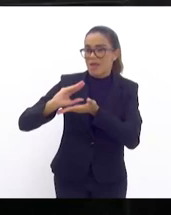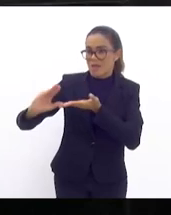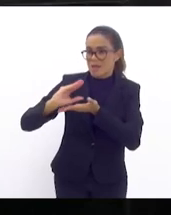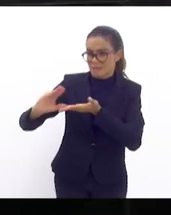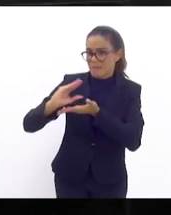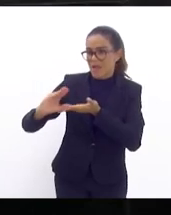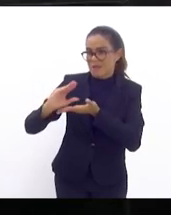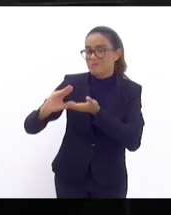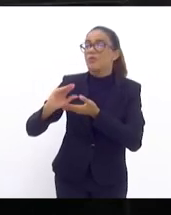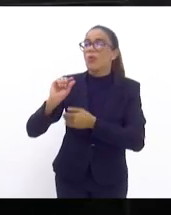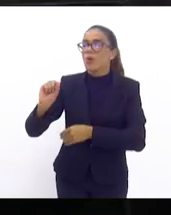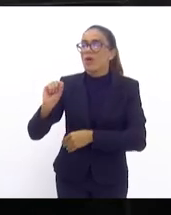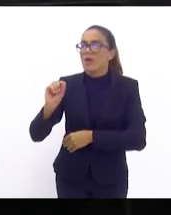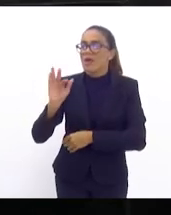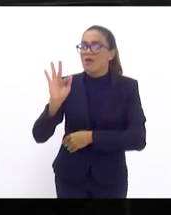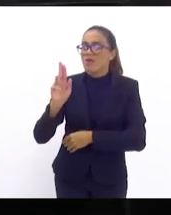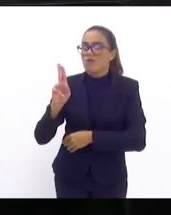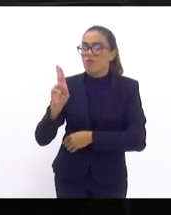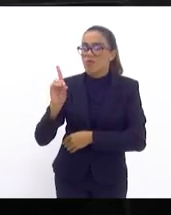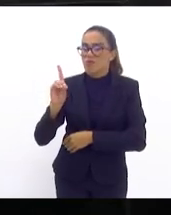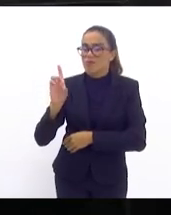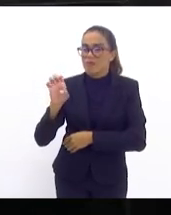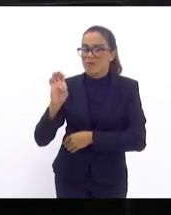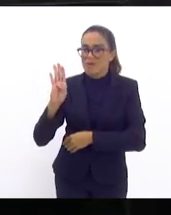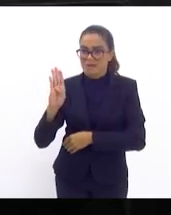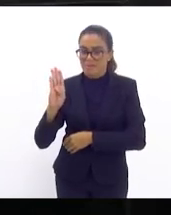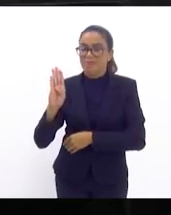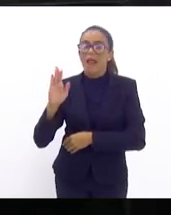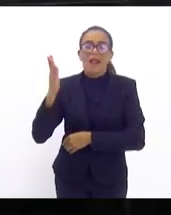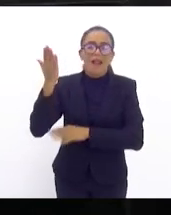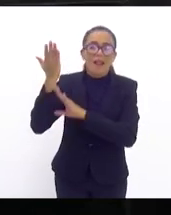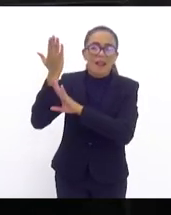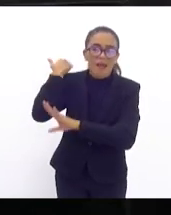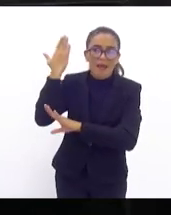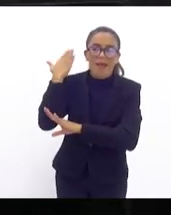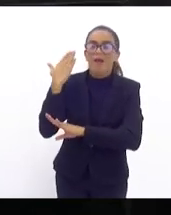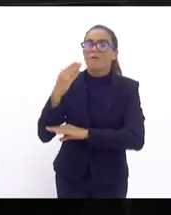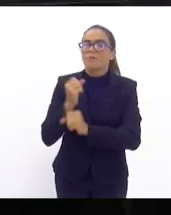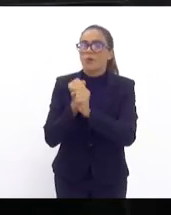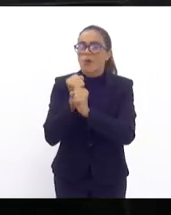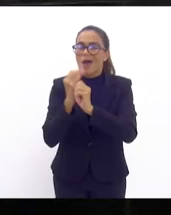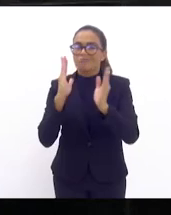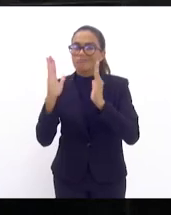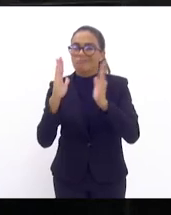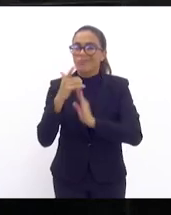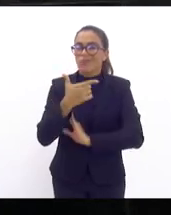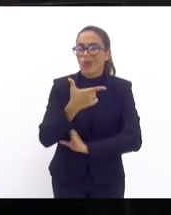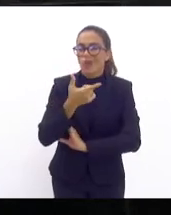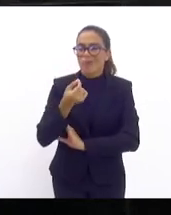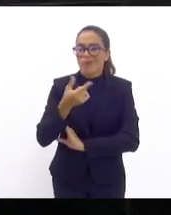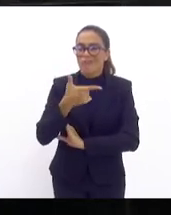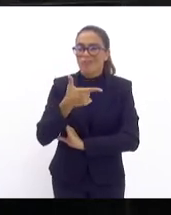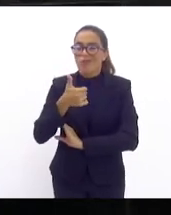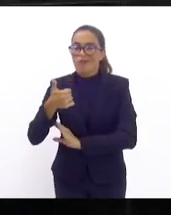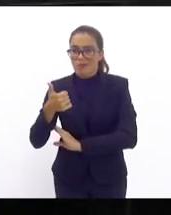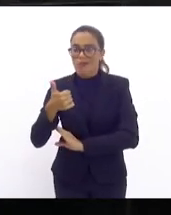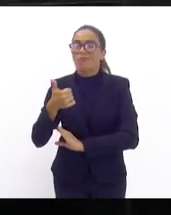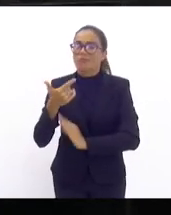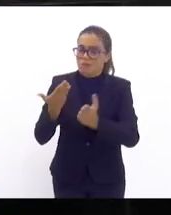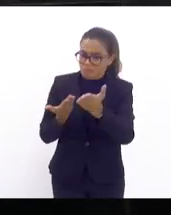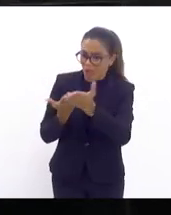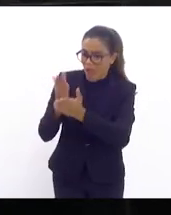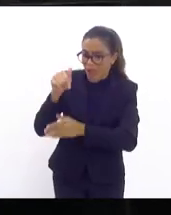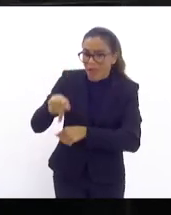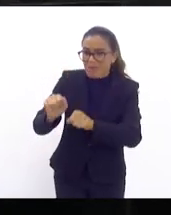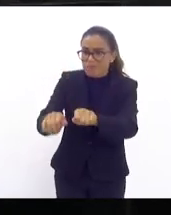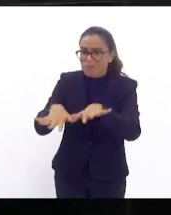recurso do Fundeb. Lá no ano de 2021, é o exemplo clássico que há o recurso. Nós aprovamos aqui nessa